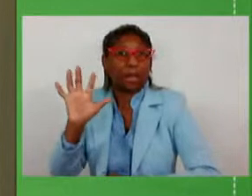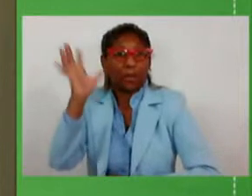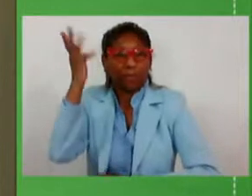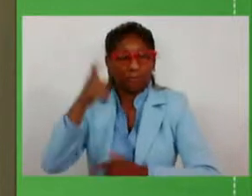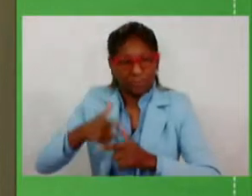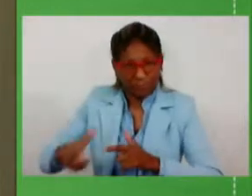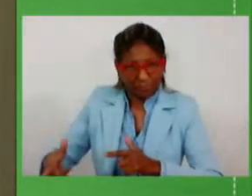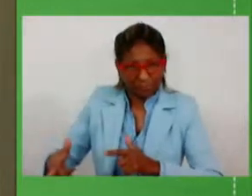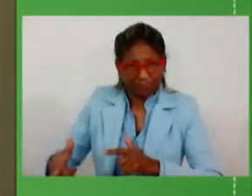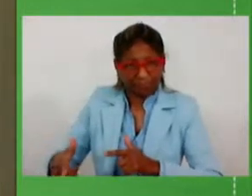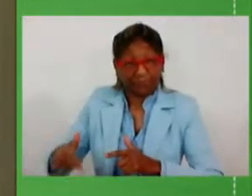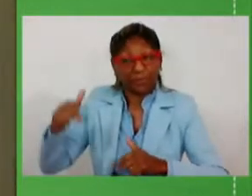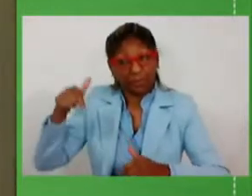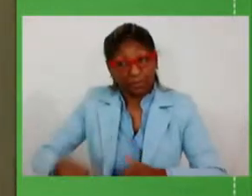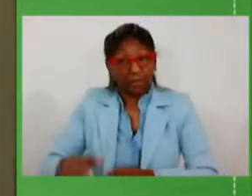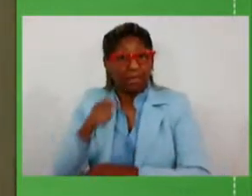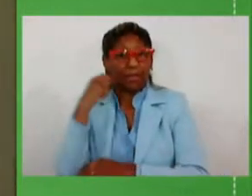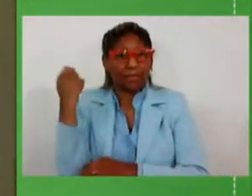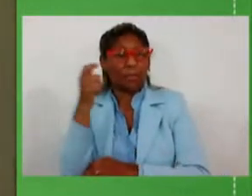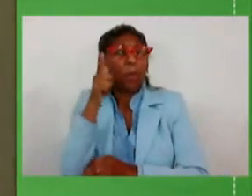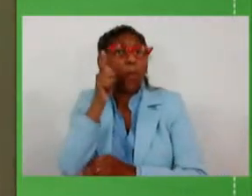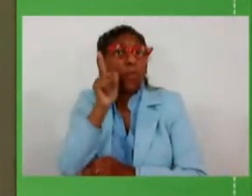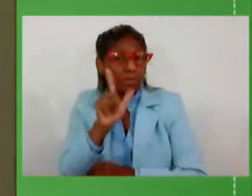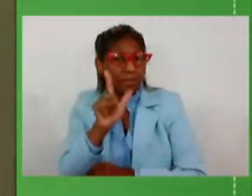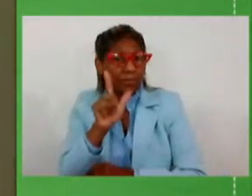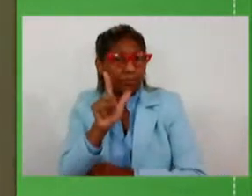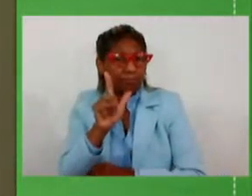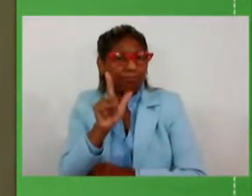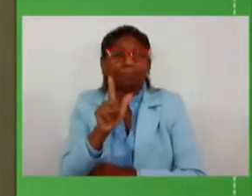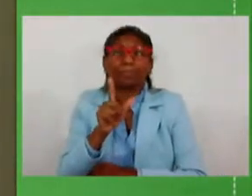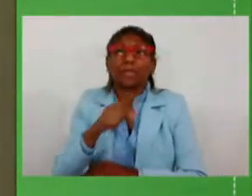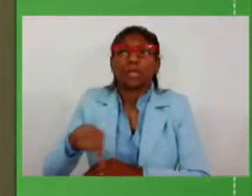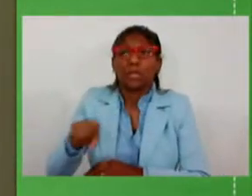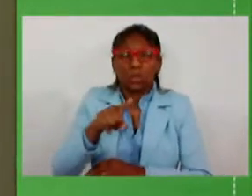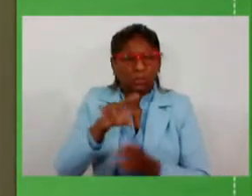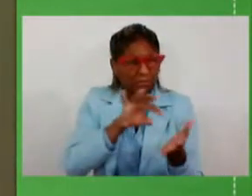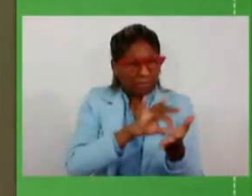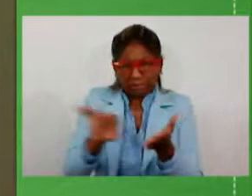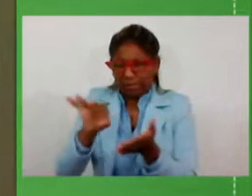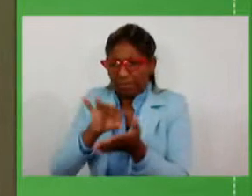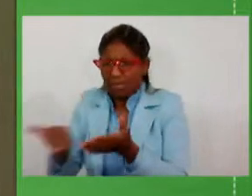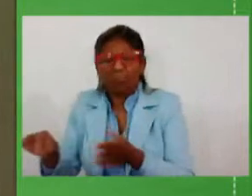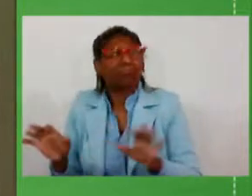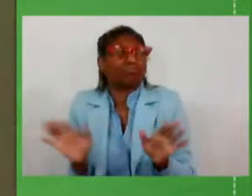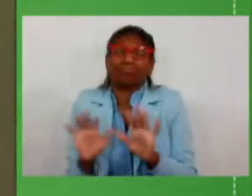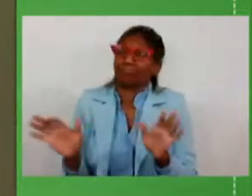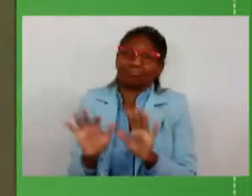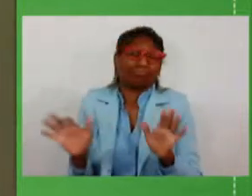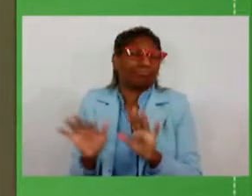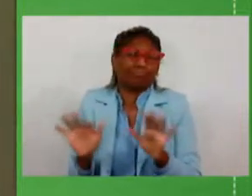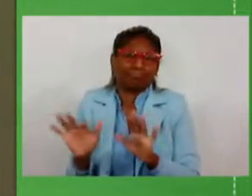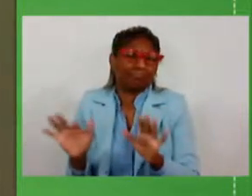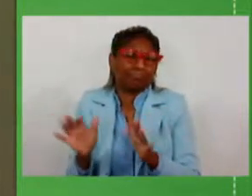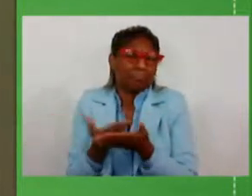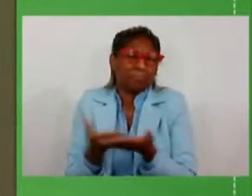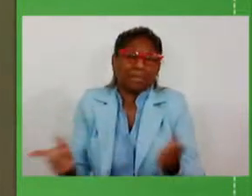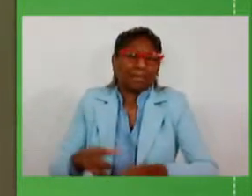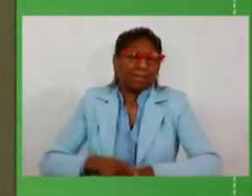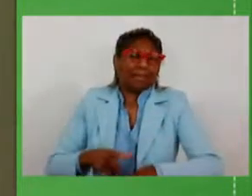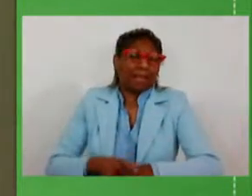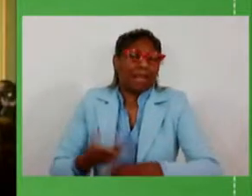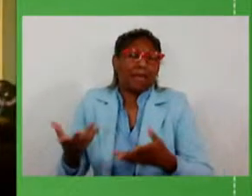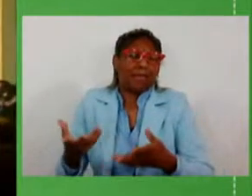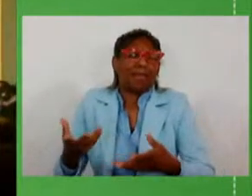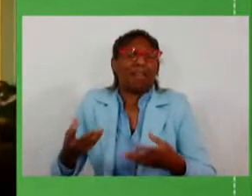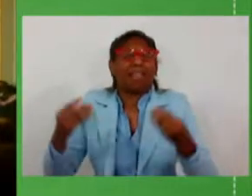O Rio Grande do Sul não criou falsos inimigos, não desperdiçou energia em assuntos